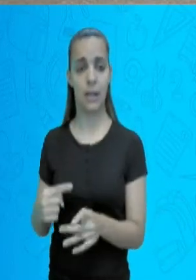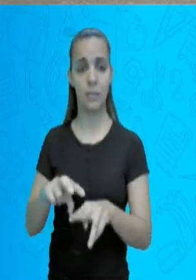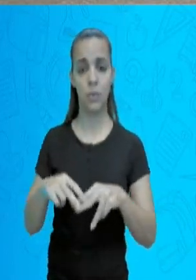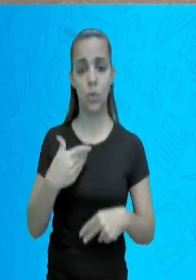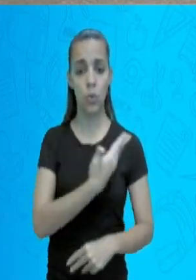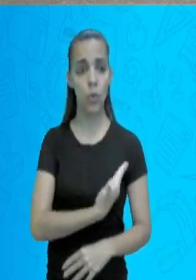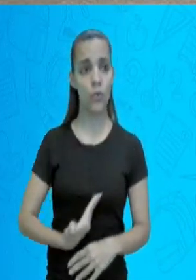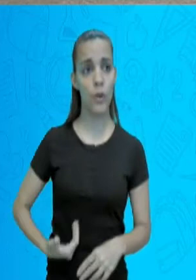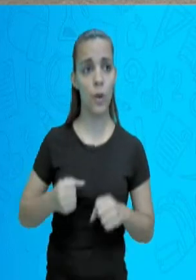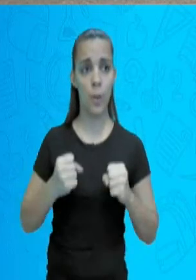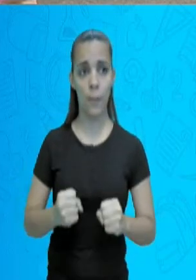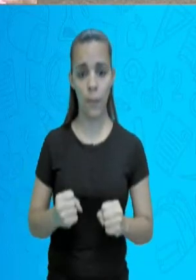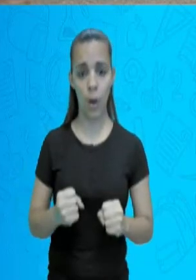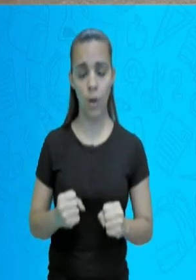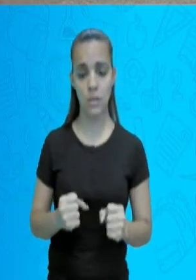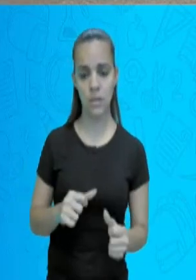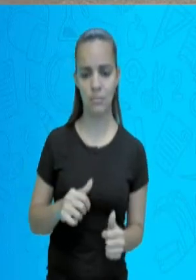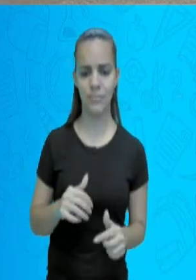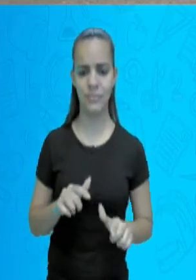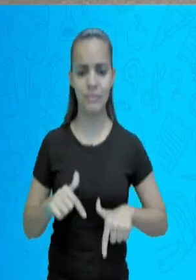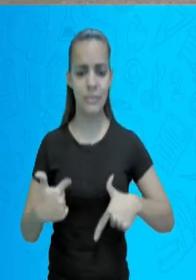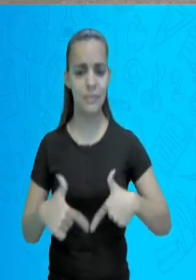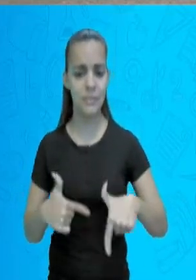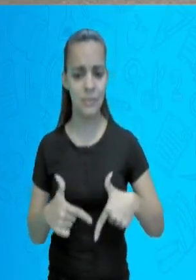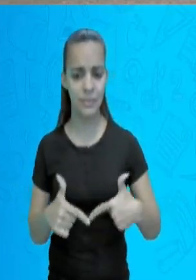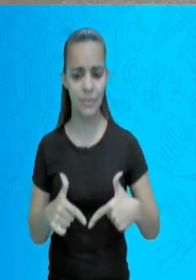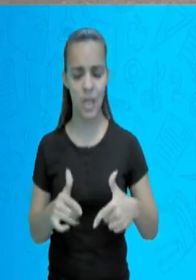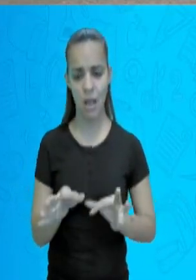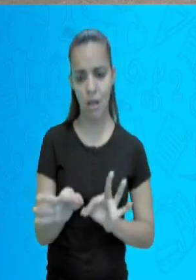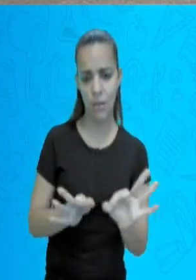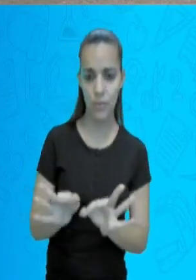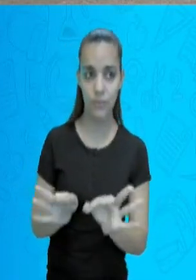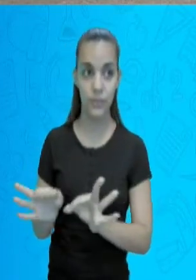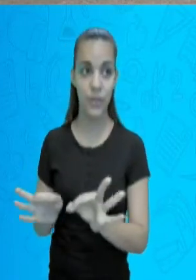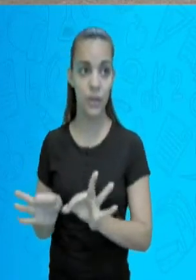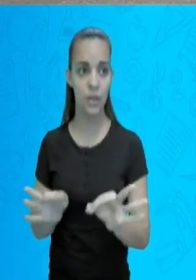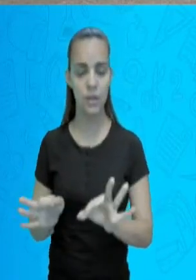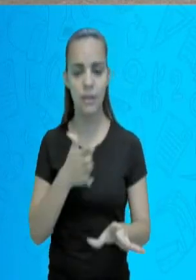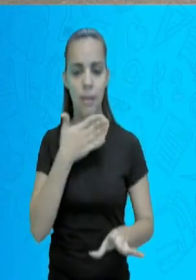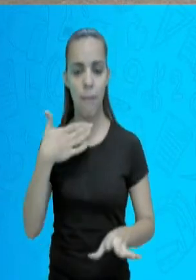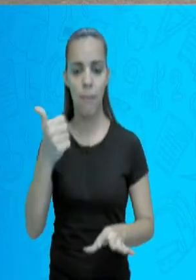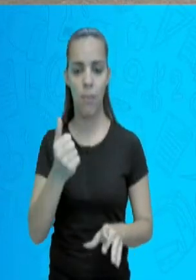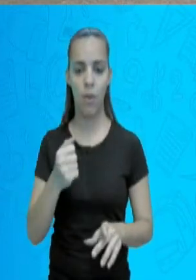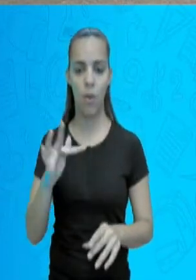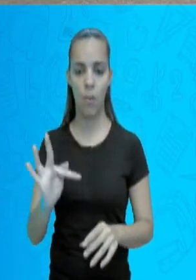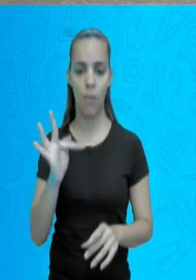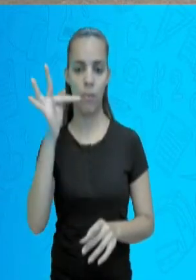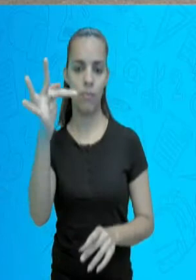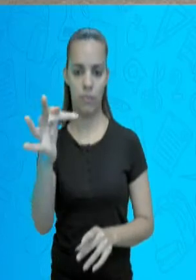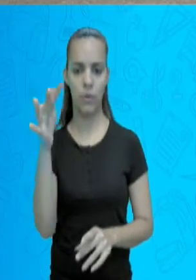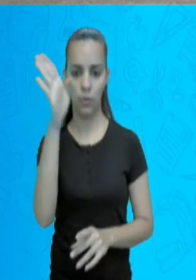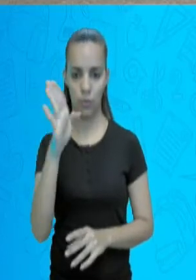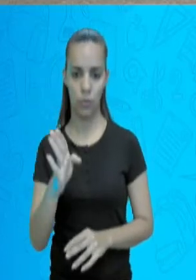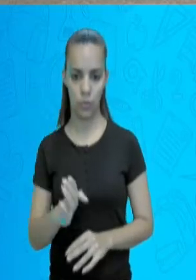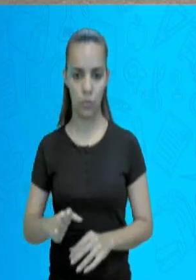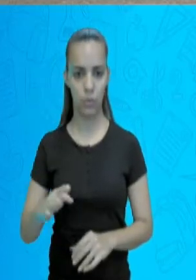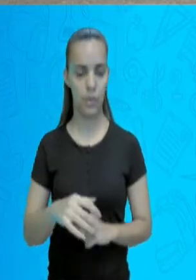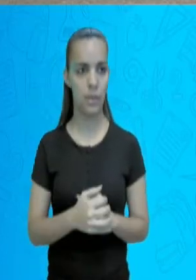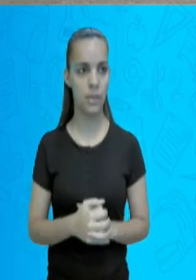a longo prazo. Para que o governo saiba como agir